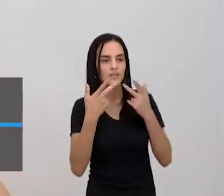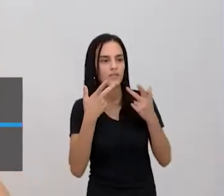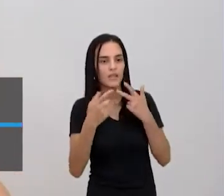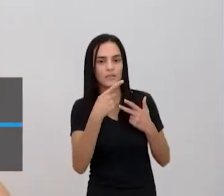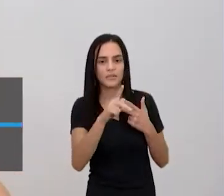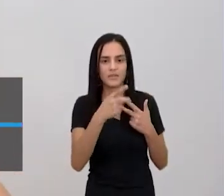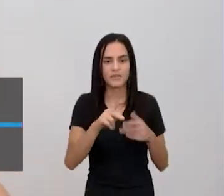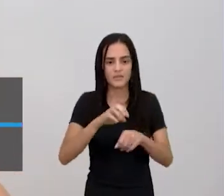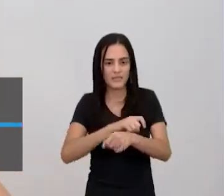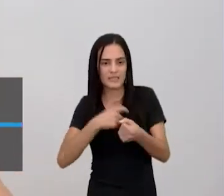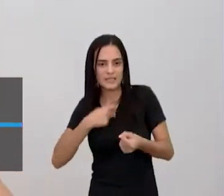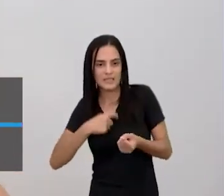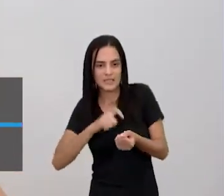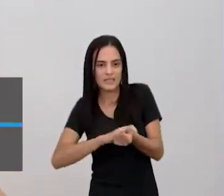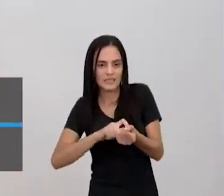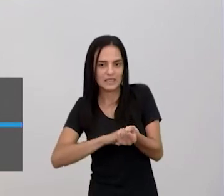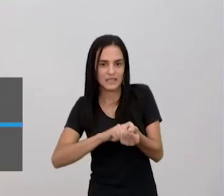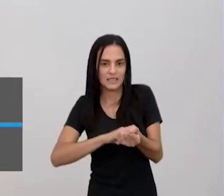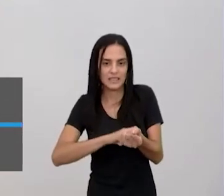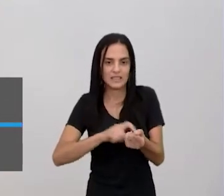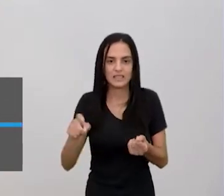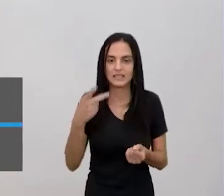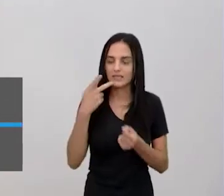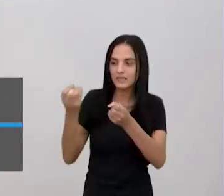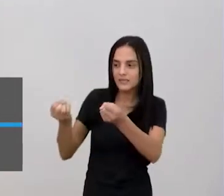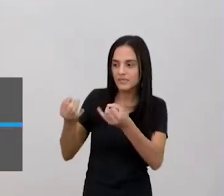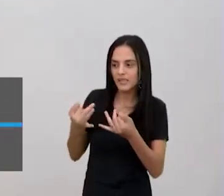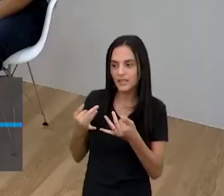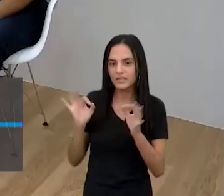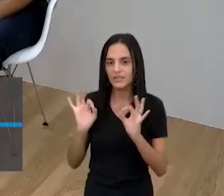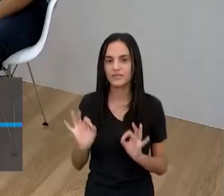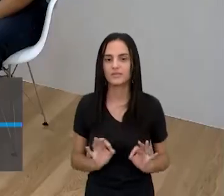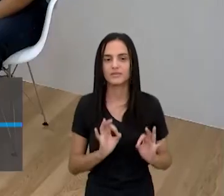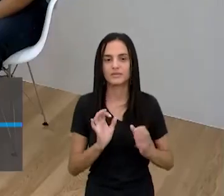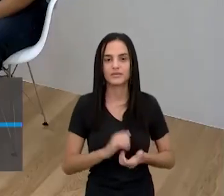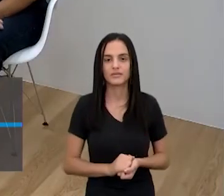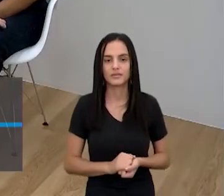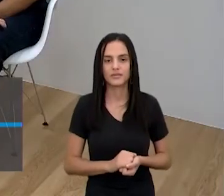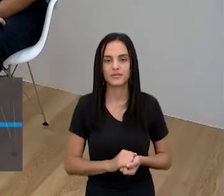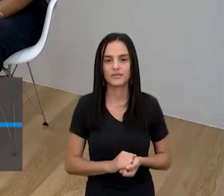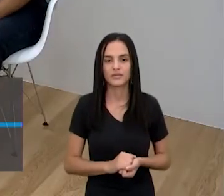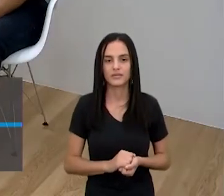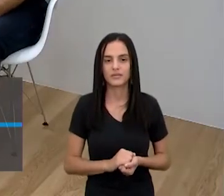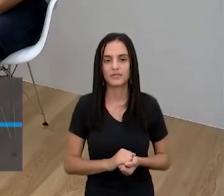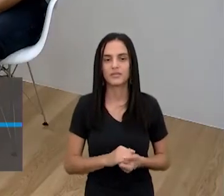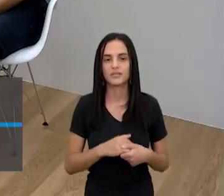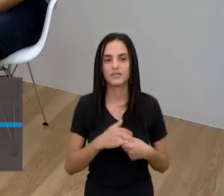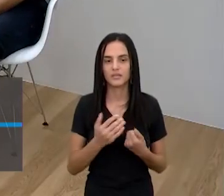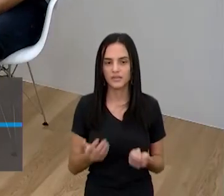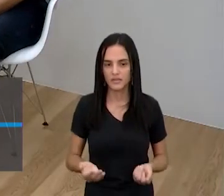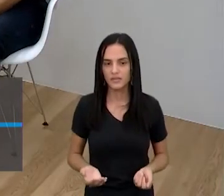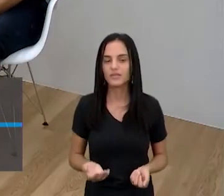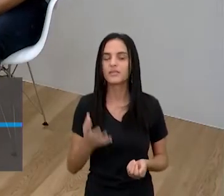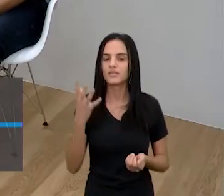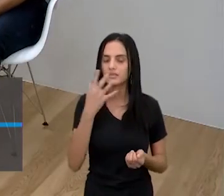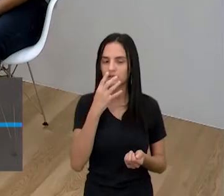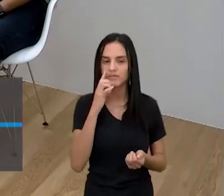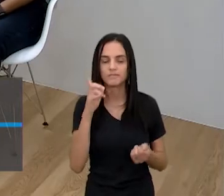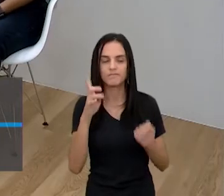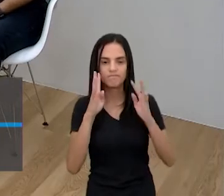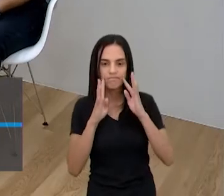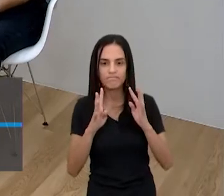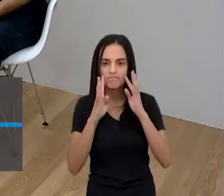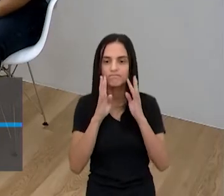acelerada, eu... Quase que eu falei, então não fala comigo. É verdade, a gente é um praticante de uma luta, todo concentrado, né?